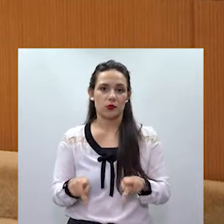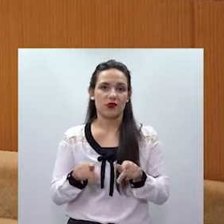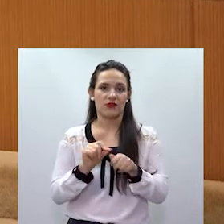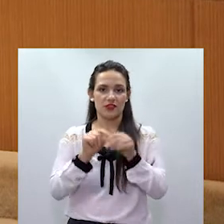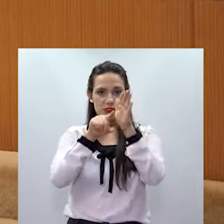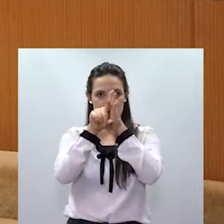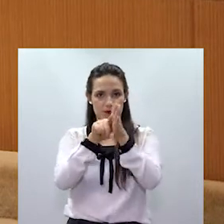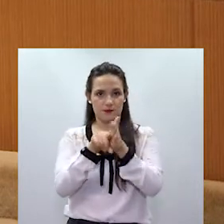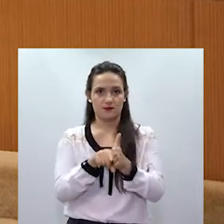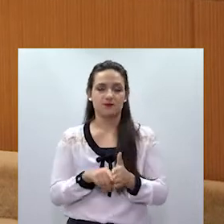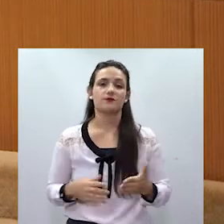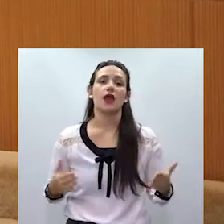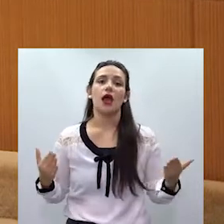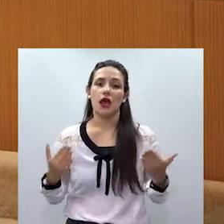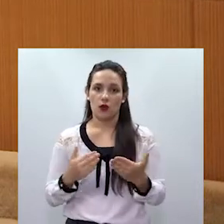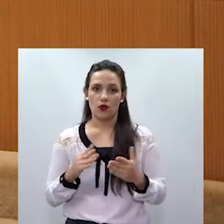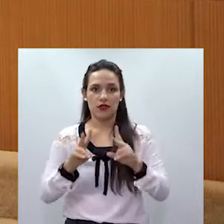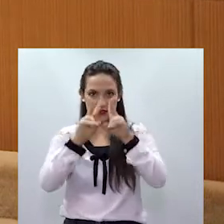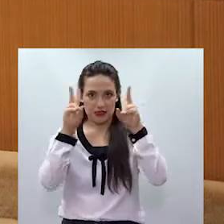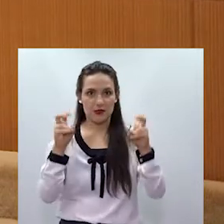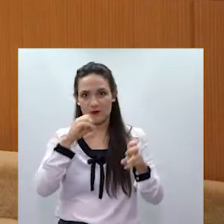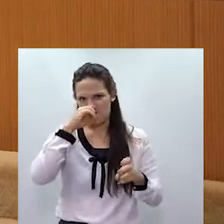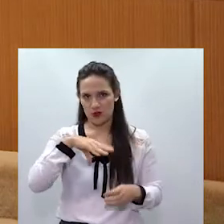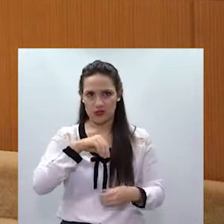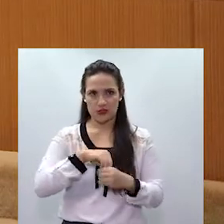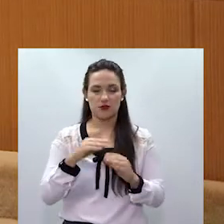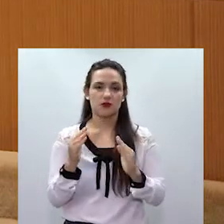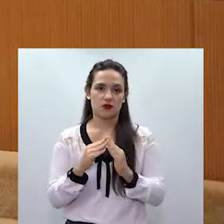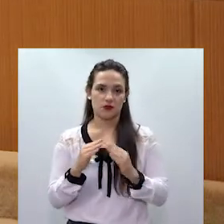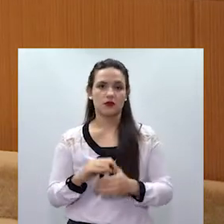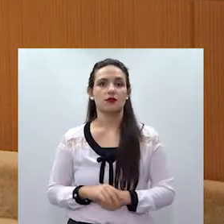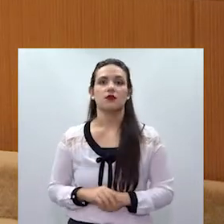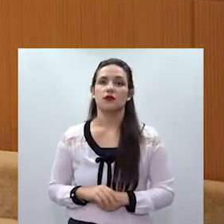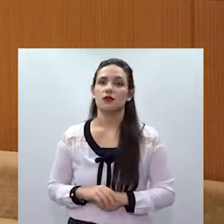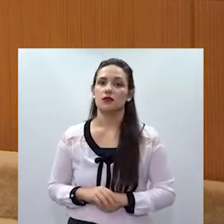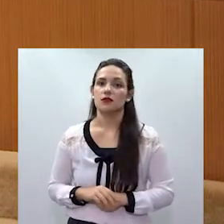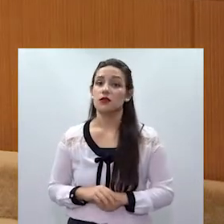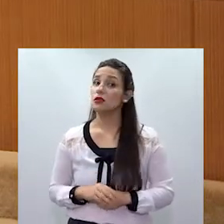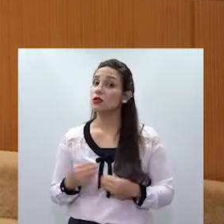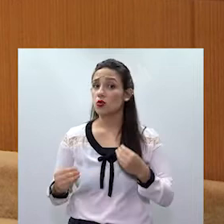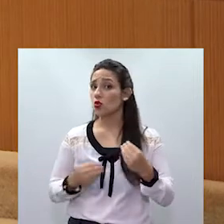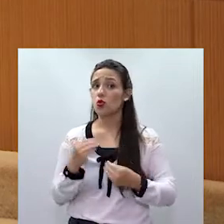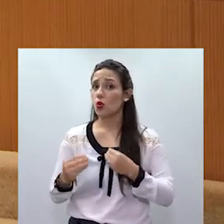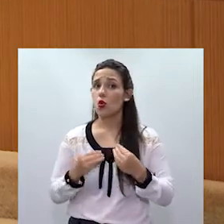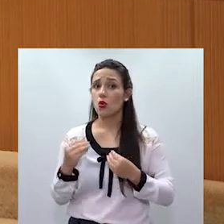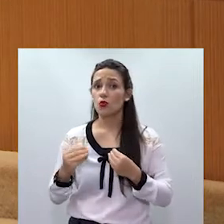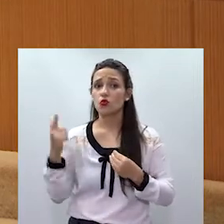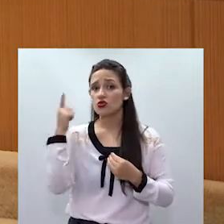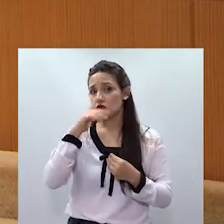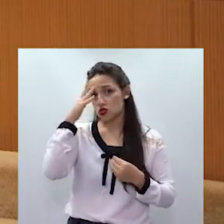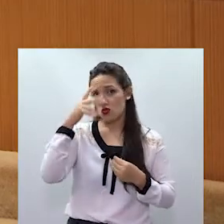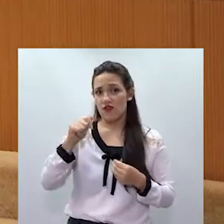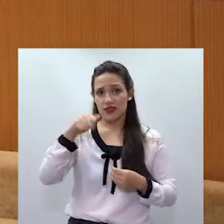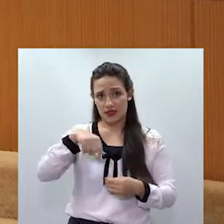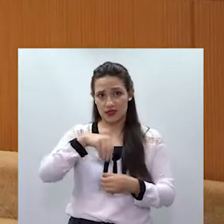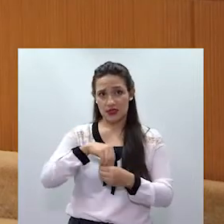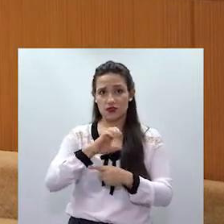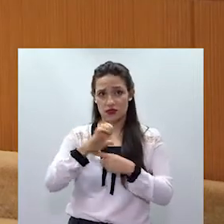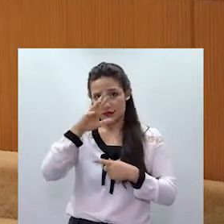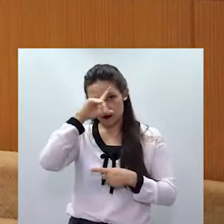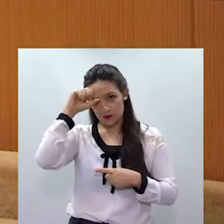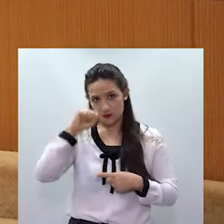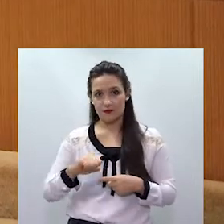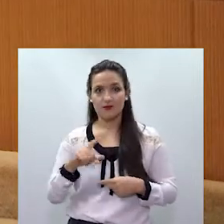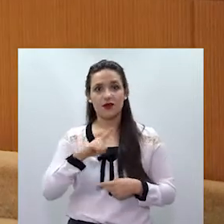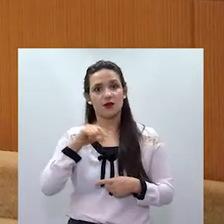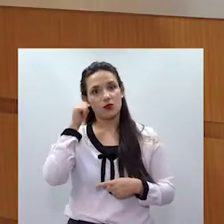Para falar sobre violência doméstica e como a adversidade está sendo enfrentada em Mato Grosso do Sul, está